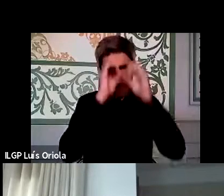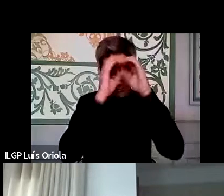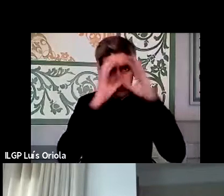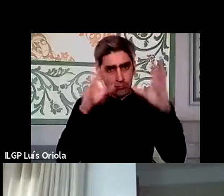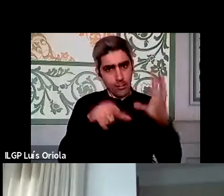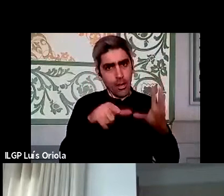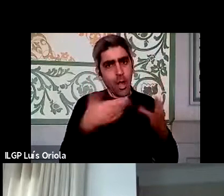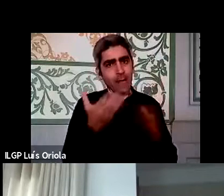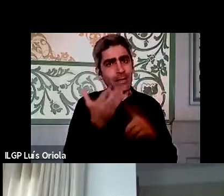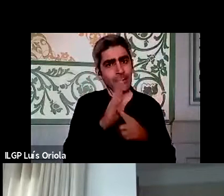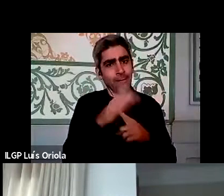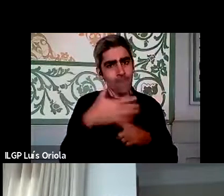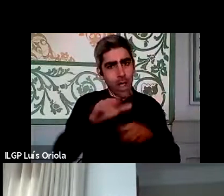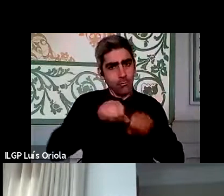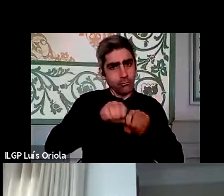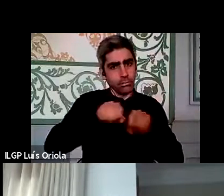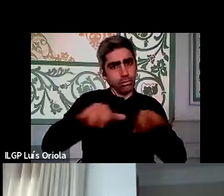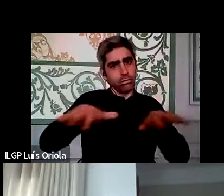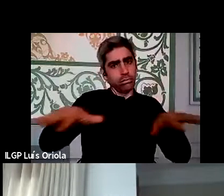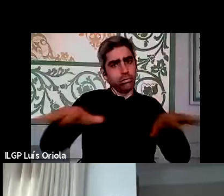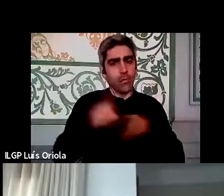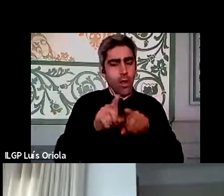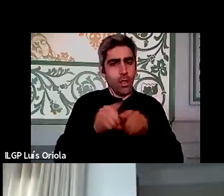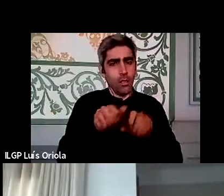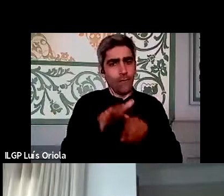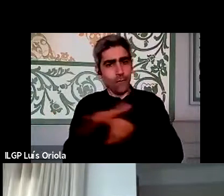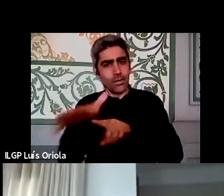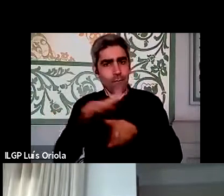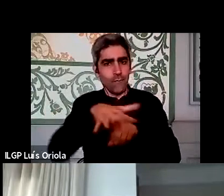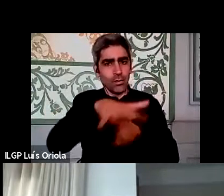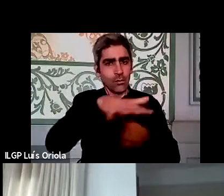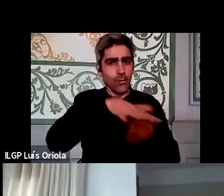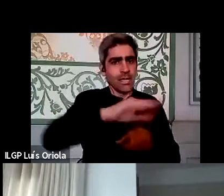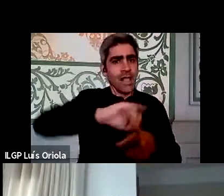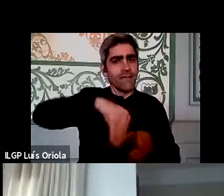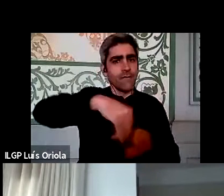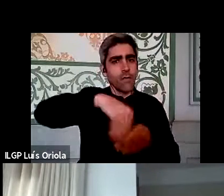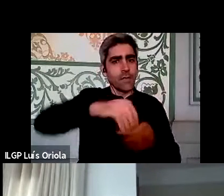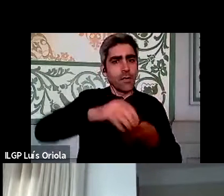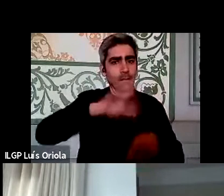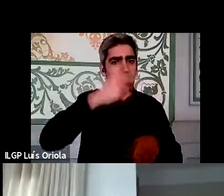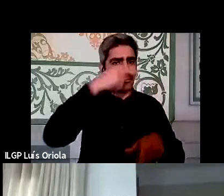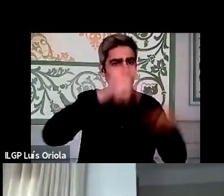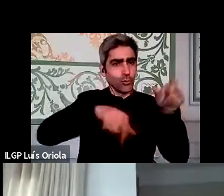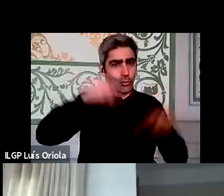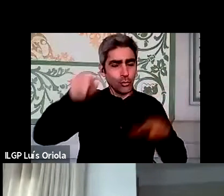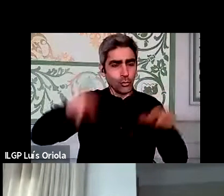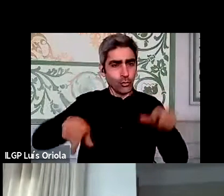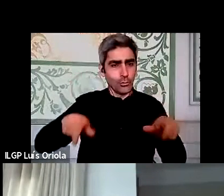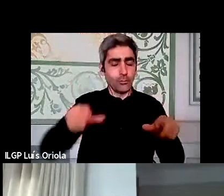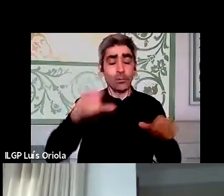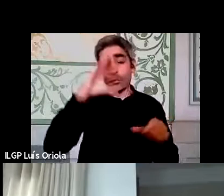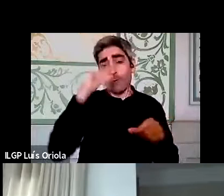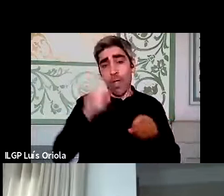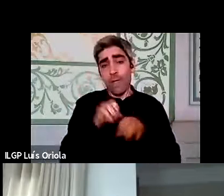se vai agora alastrar como uma mecha para envolver muito mais pessoas? Eu não sei se vai alastrar,